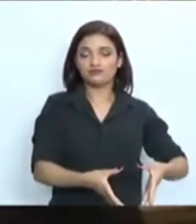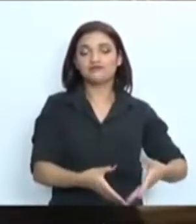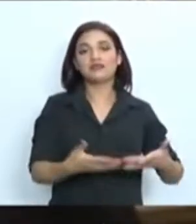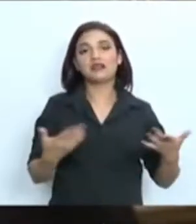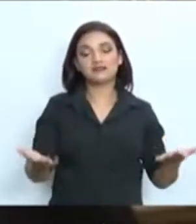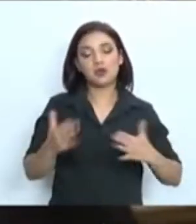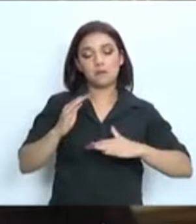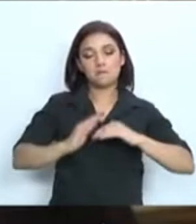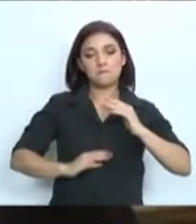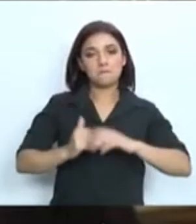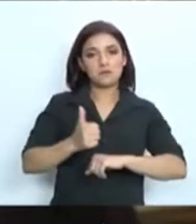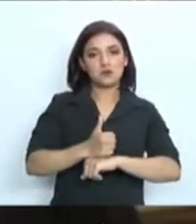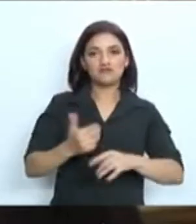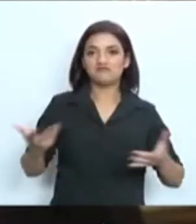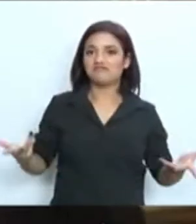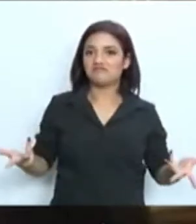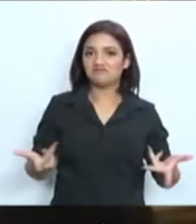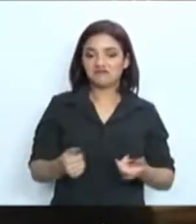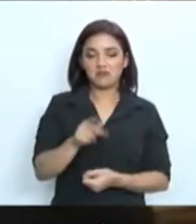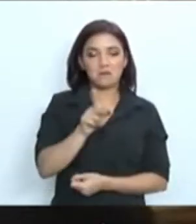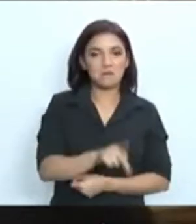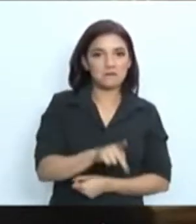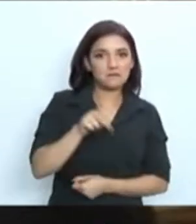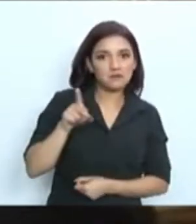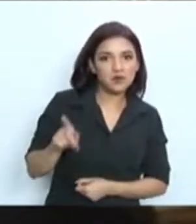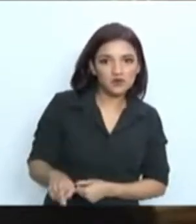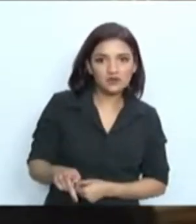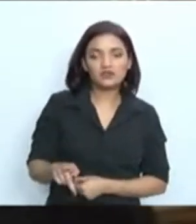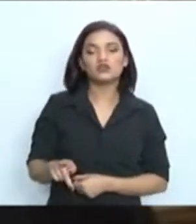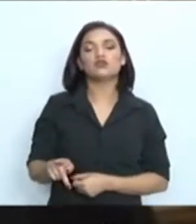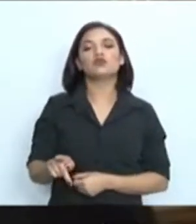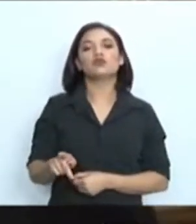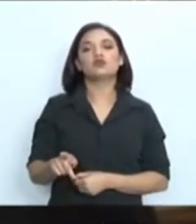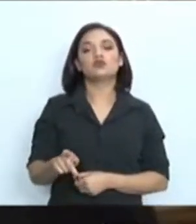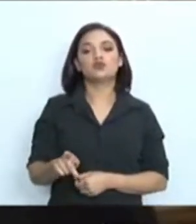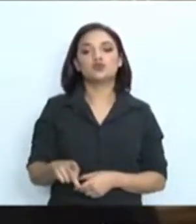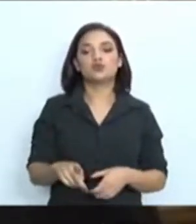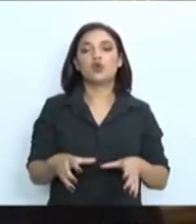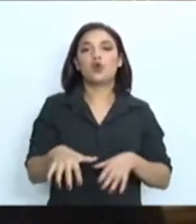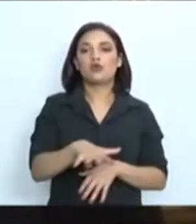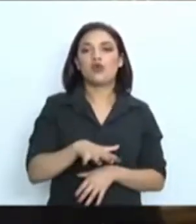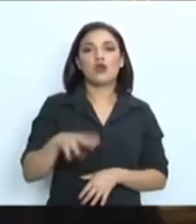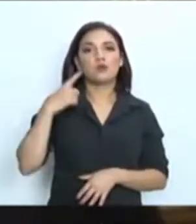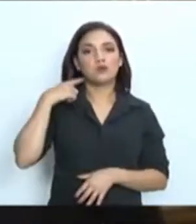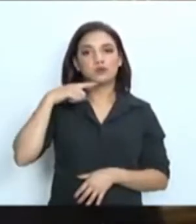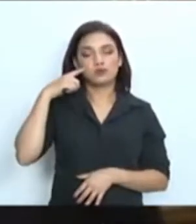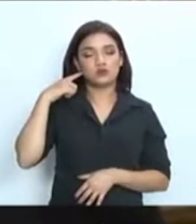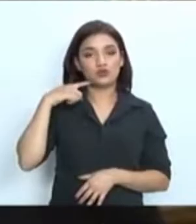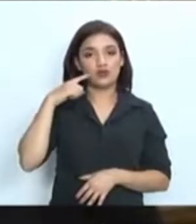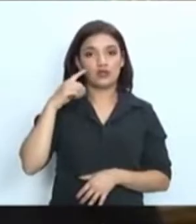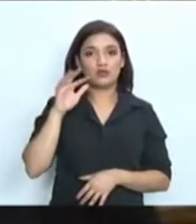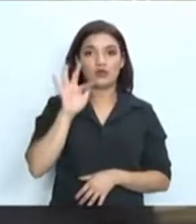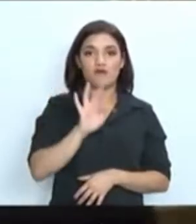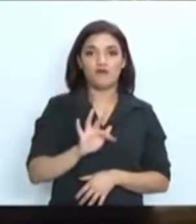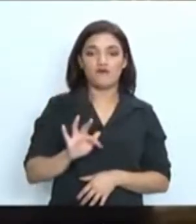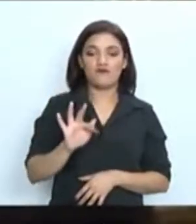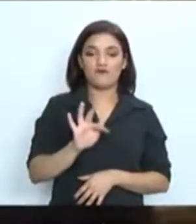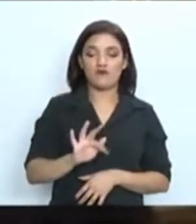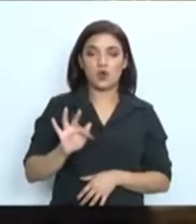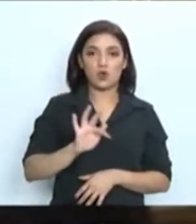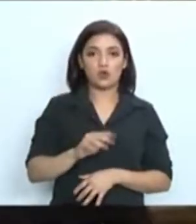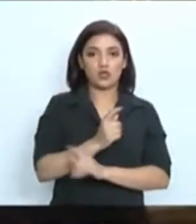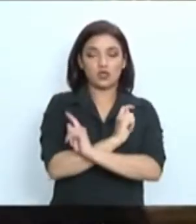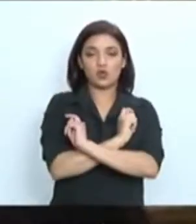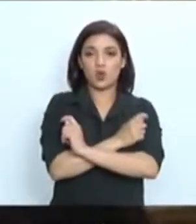profissional, professor livre e docente do Departamento de Direito do Estado da Faculdade de Direito da Universidade de São